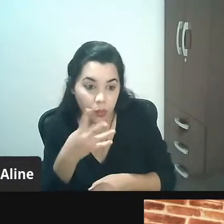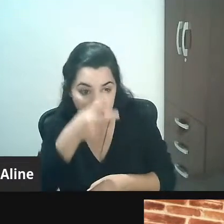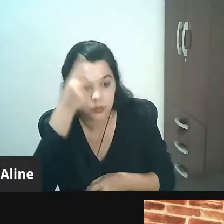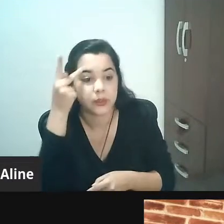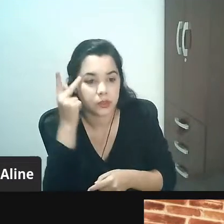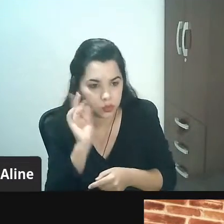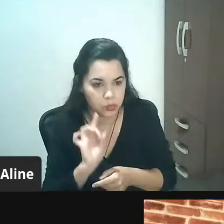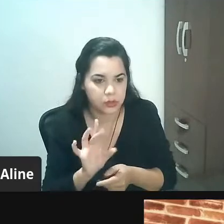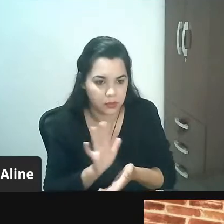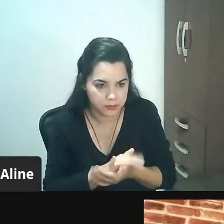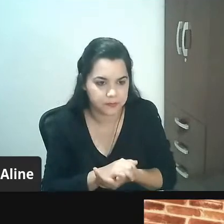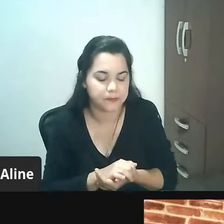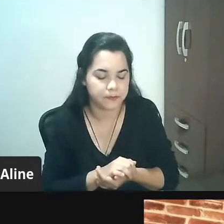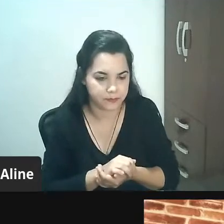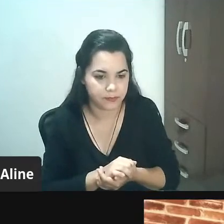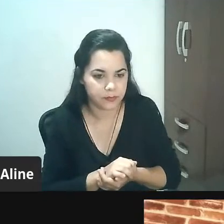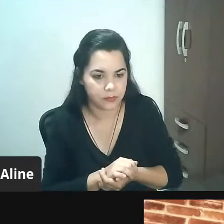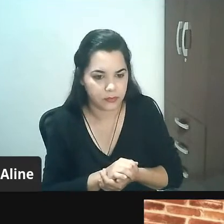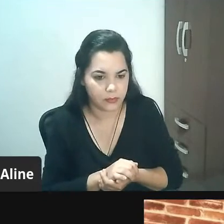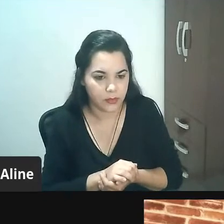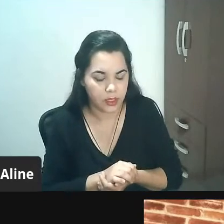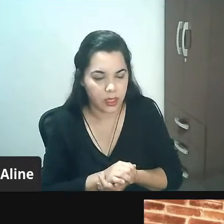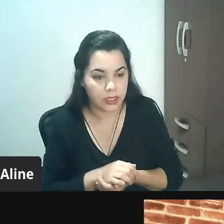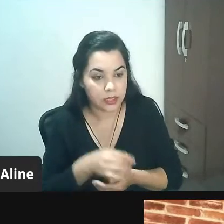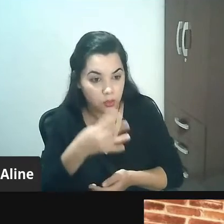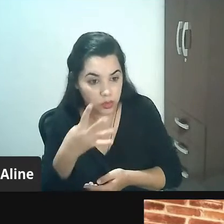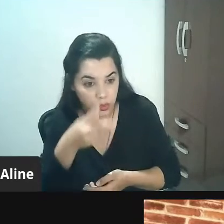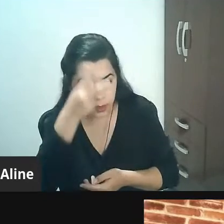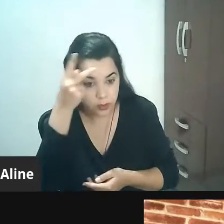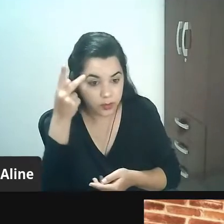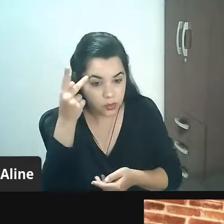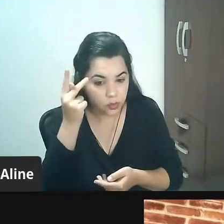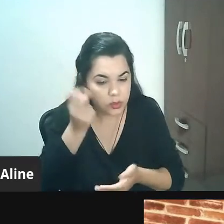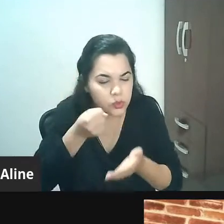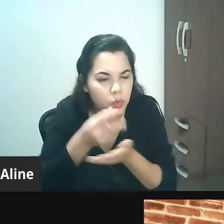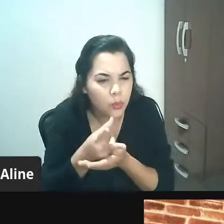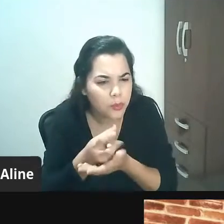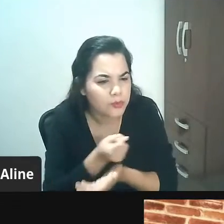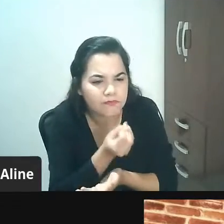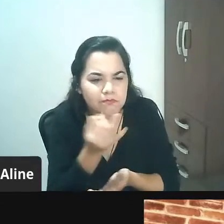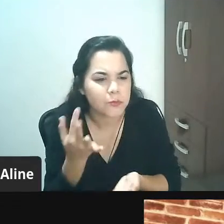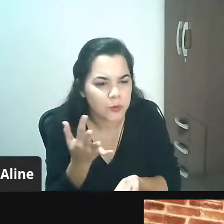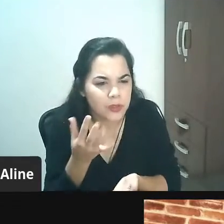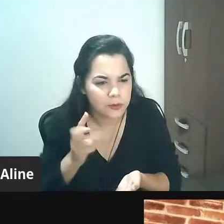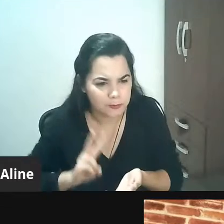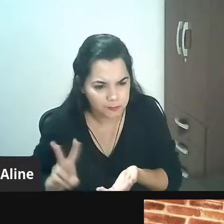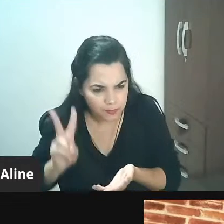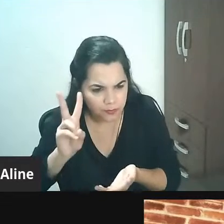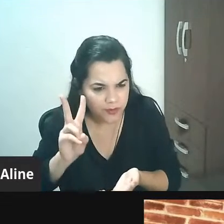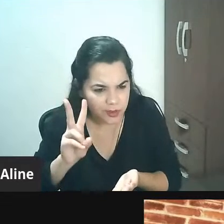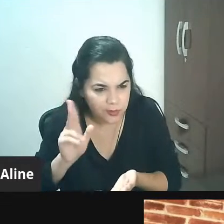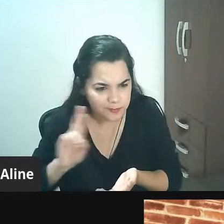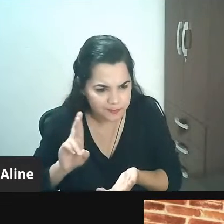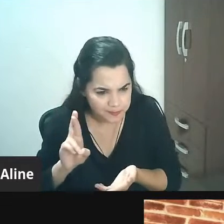exemplo eu falo legal eu falo esses 4 compraram quanto cada um ticket médio digamos que ele falou